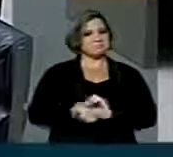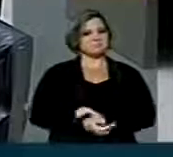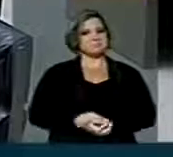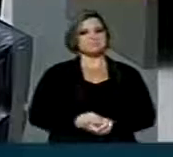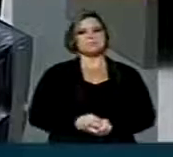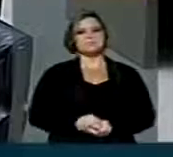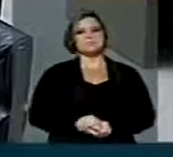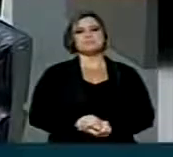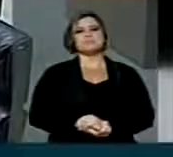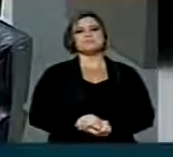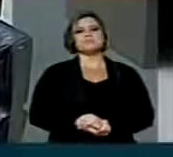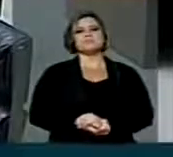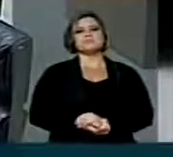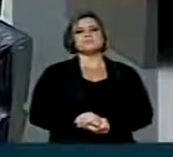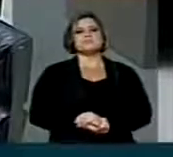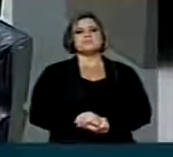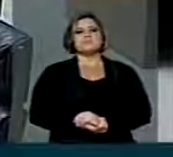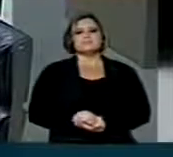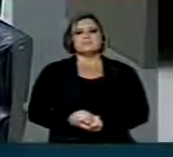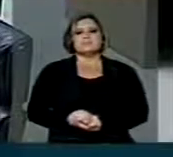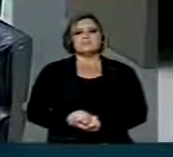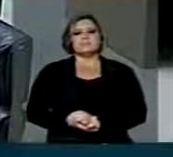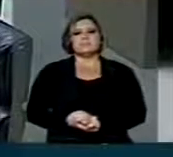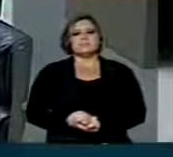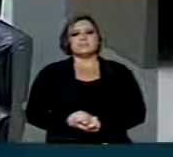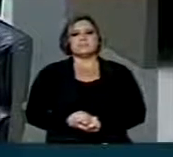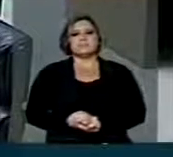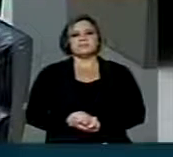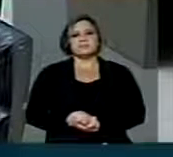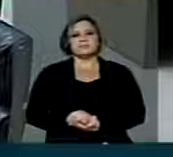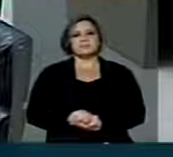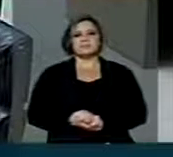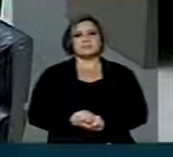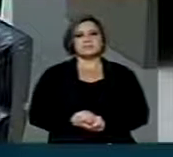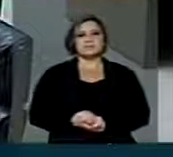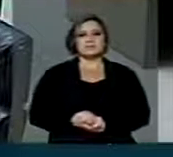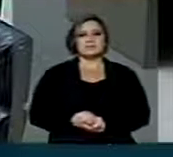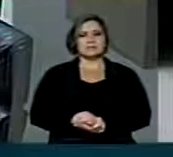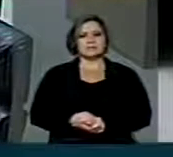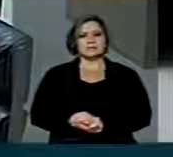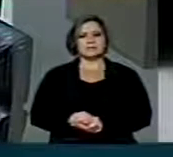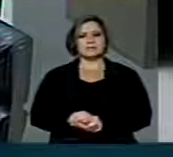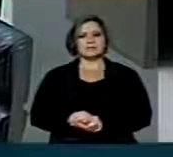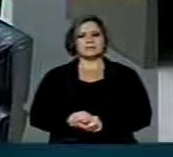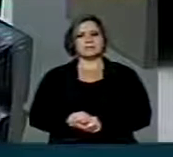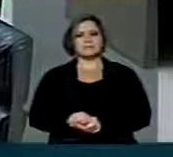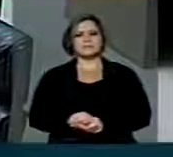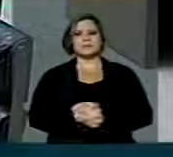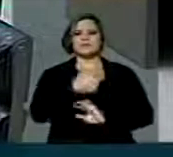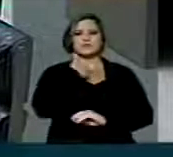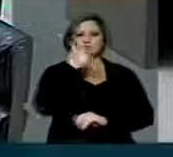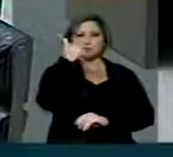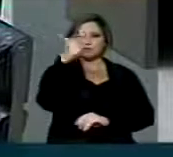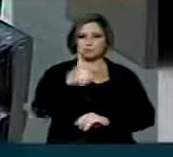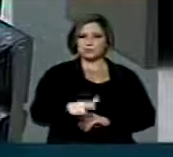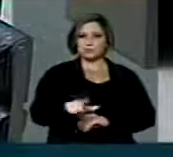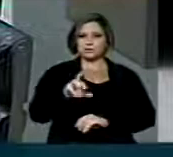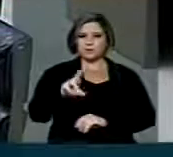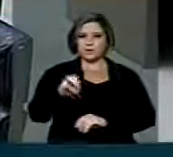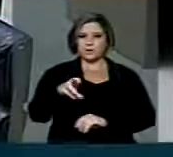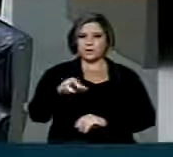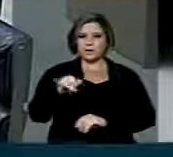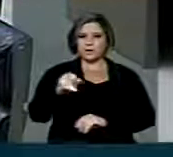Nós íamos entrar no grande expediente conforme acordo feito por Romário, mas mais uma vez Romário gentilmente